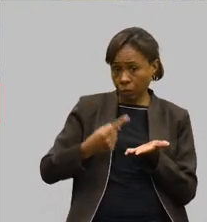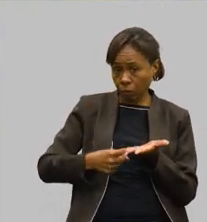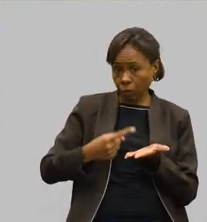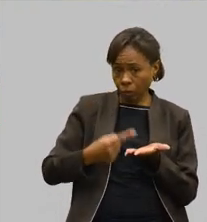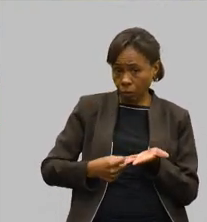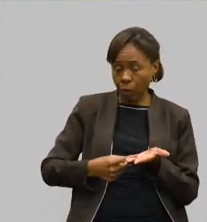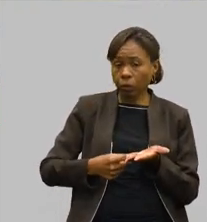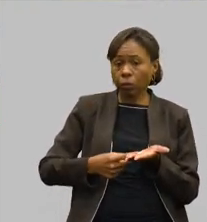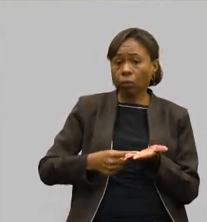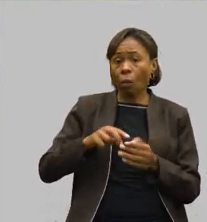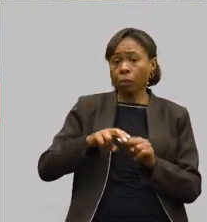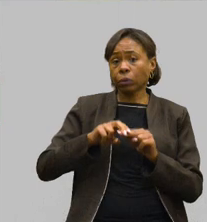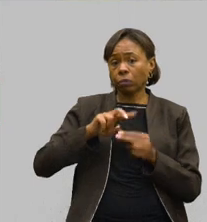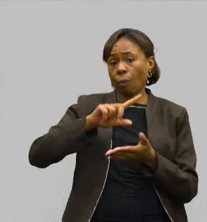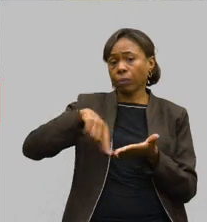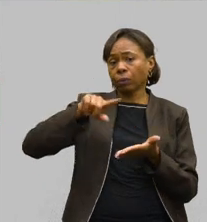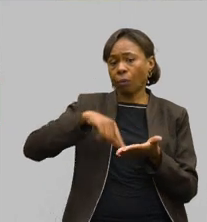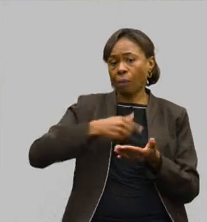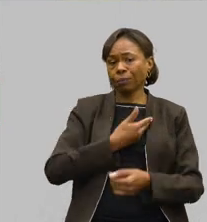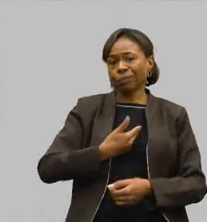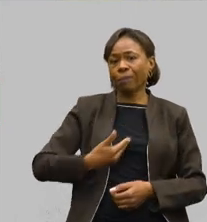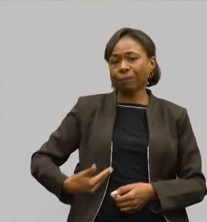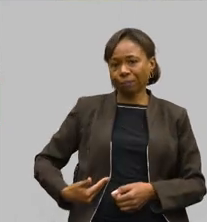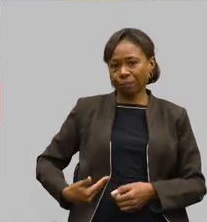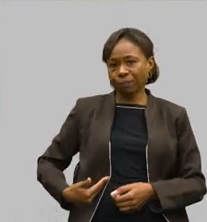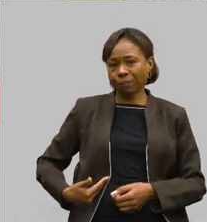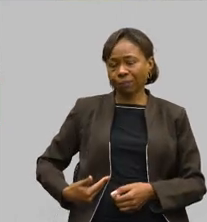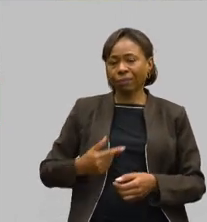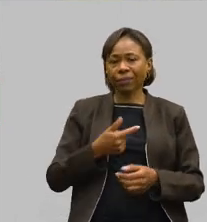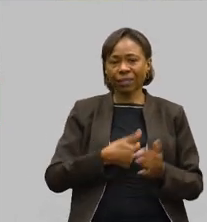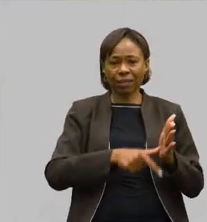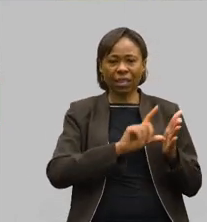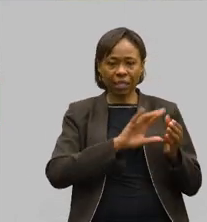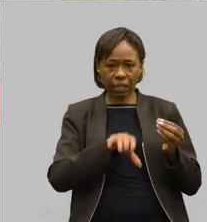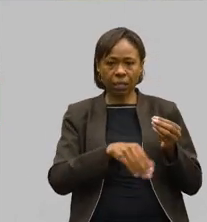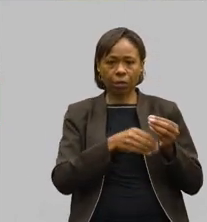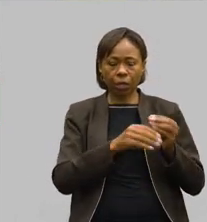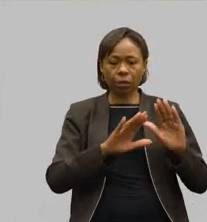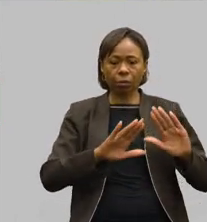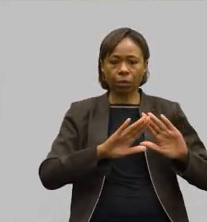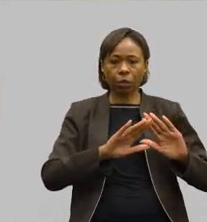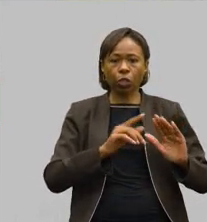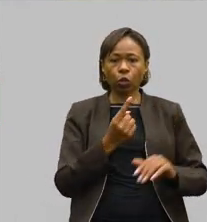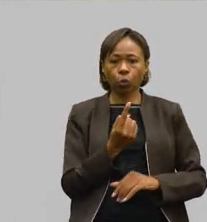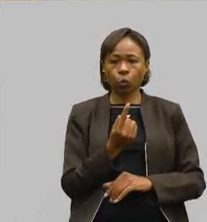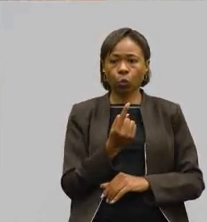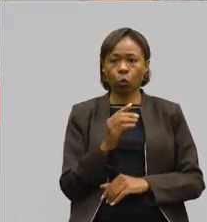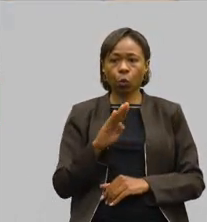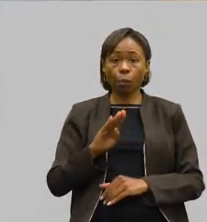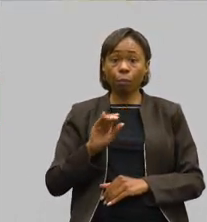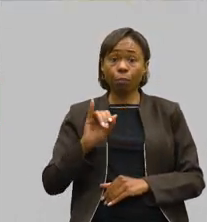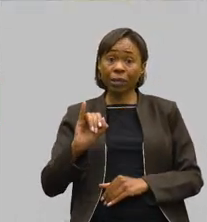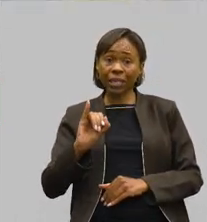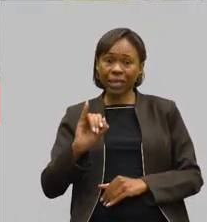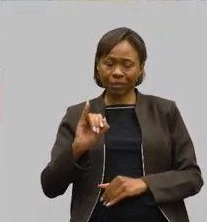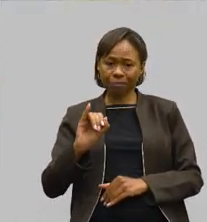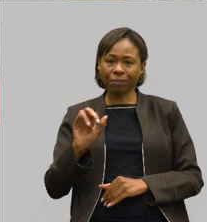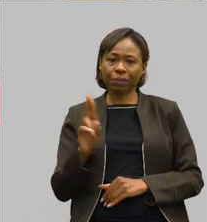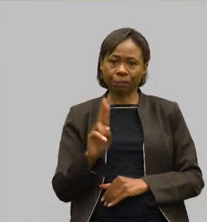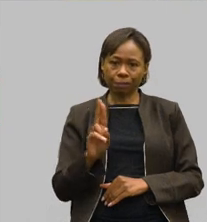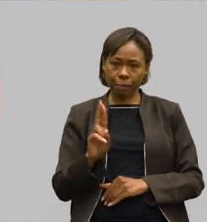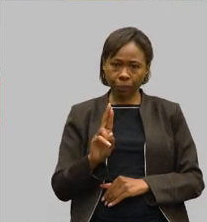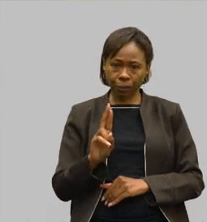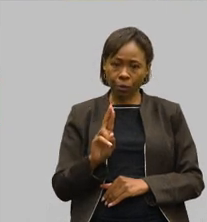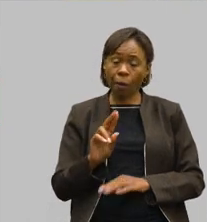do governador à emenda da Assembleia de Minas Gerais de um bilhão de reais para o FEAS. Mas o